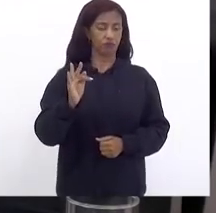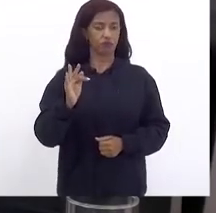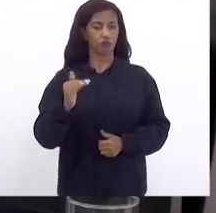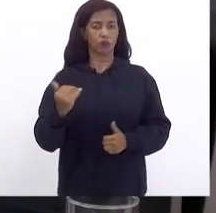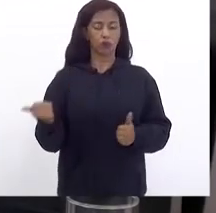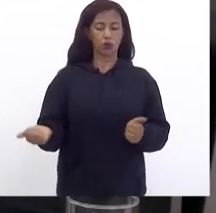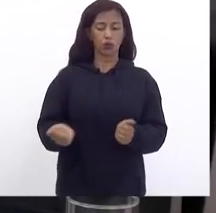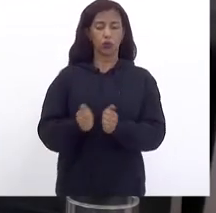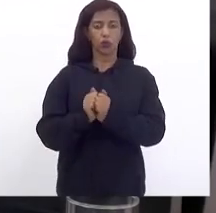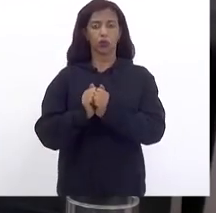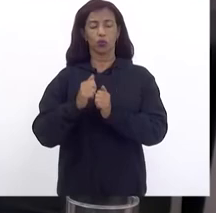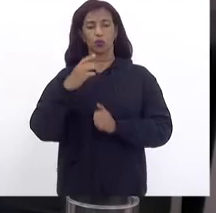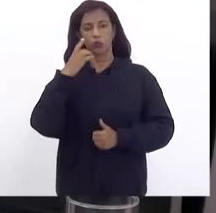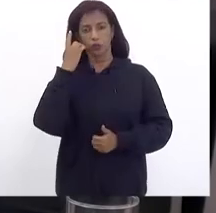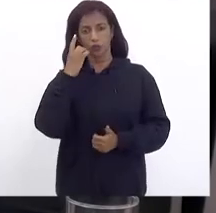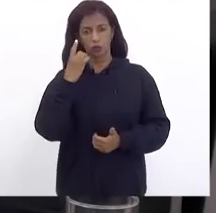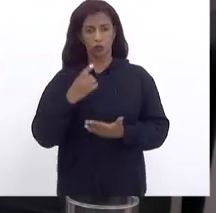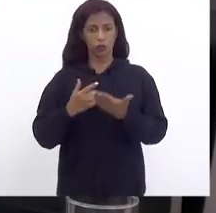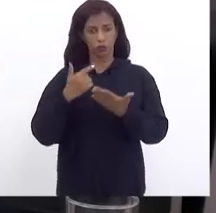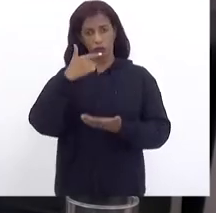Junto com o deputado